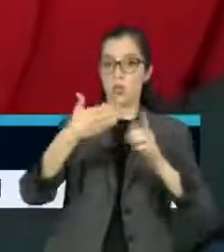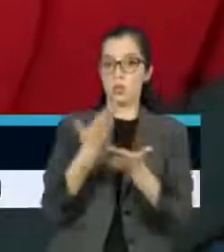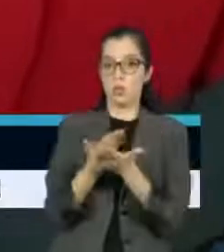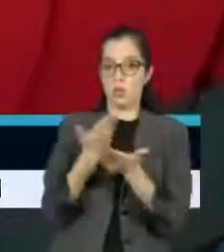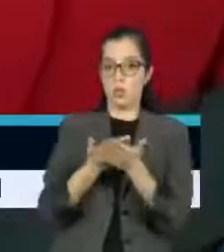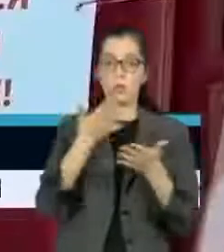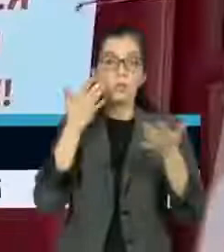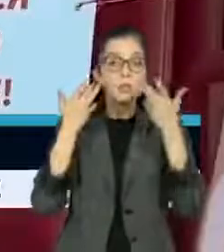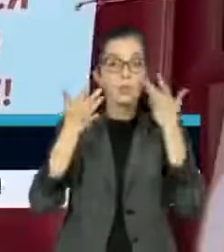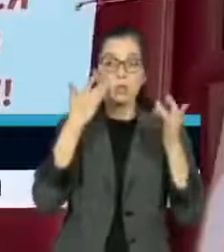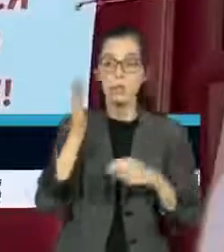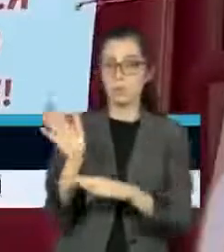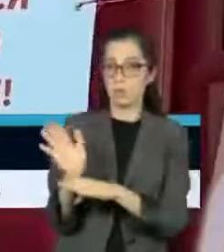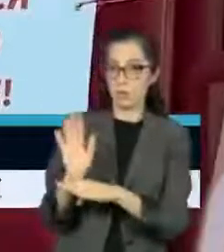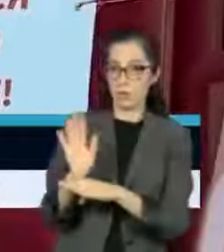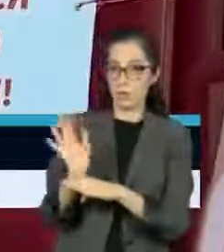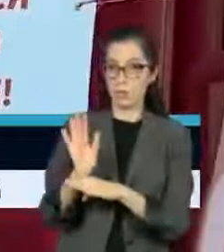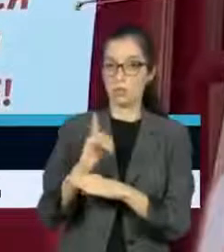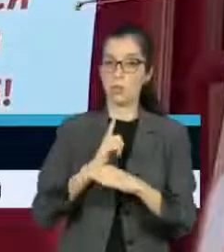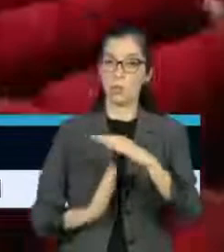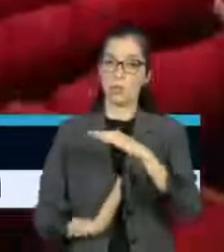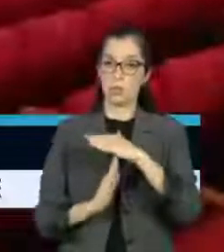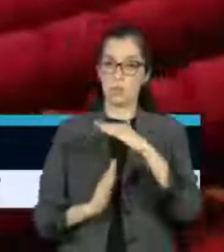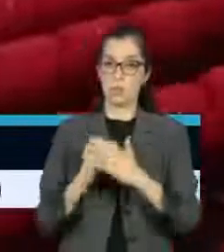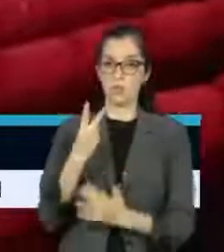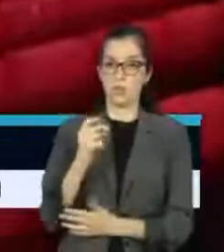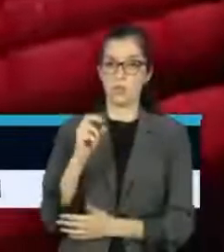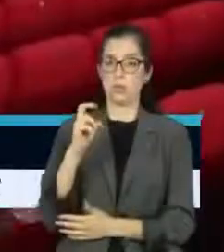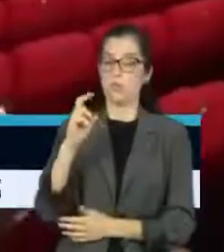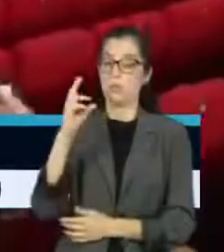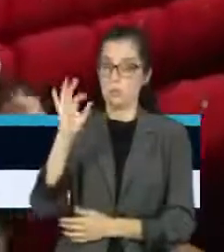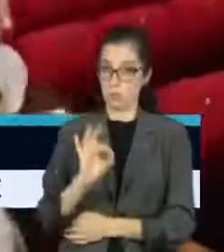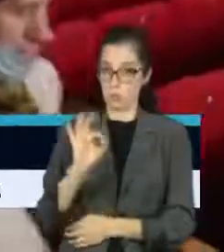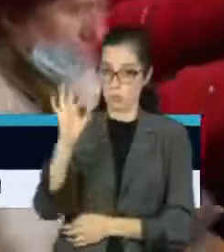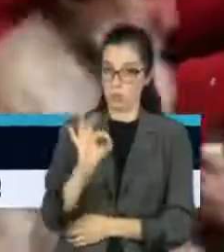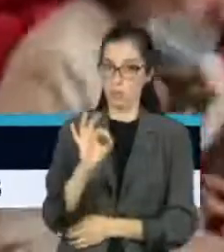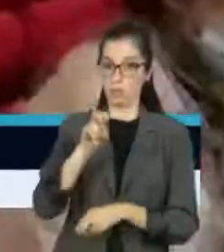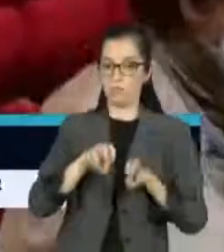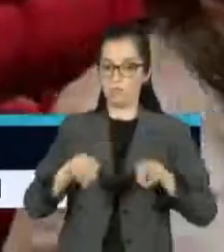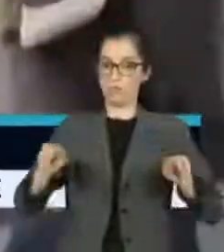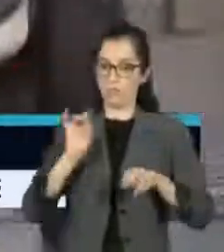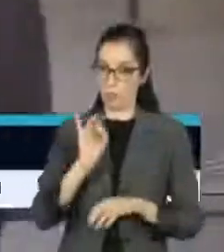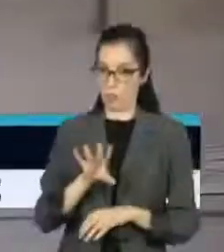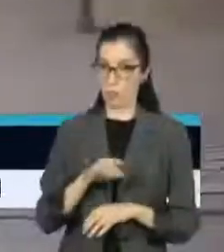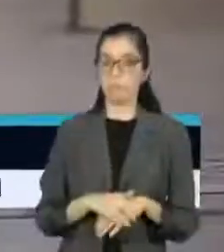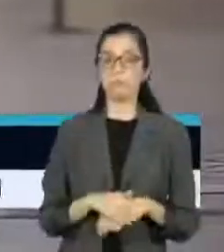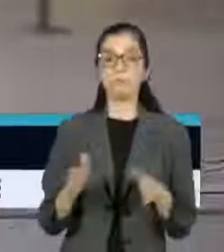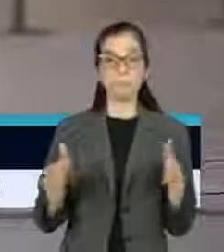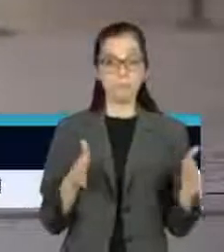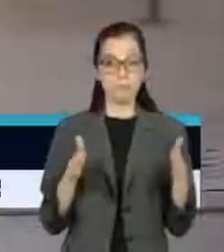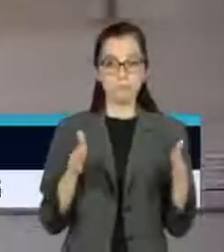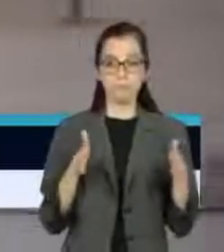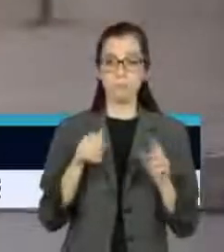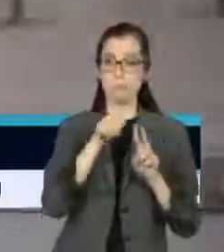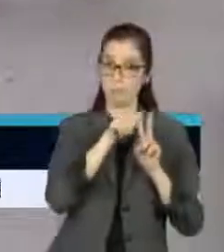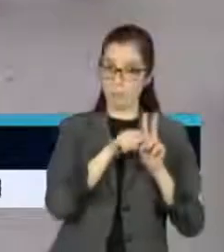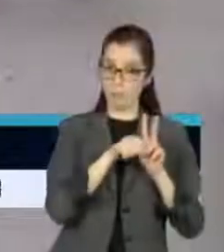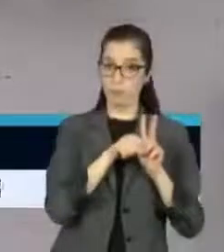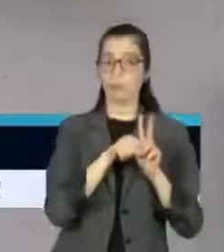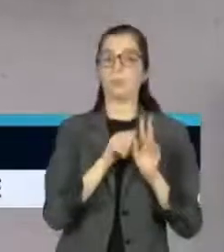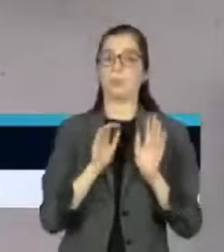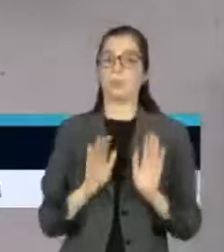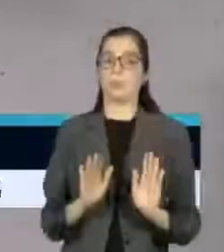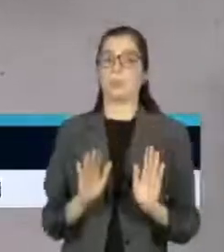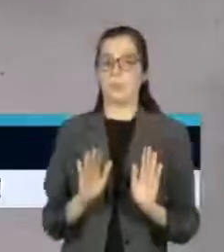e cinemas terão que limitar a capacidade em 25%. A previsão é que as medidas durem dois meses. Moscou concentra,